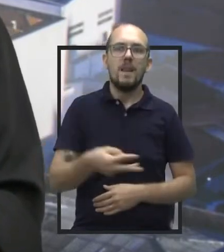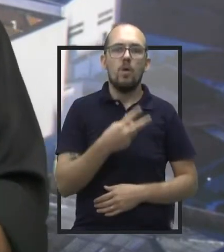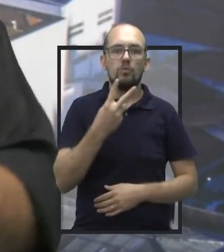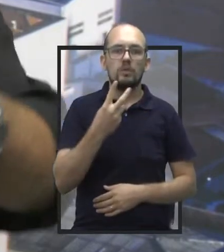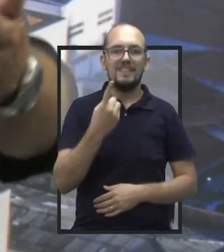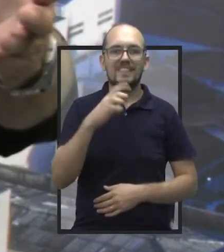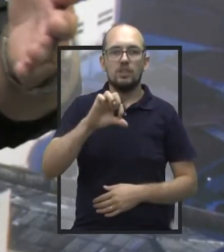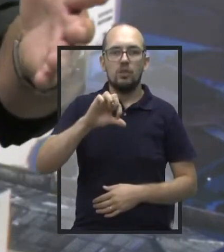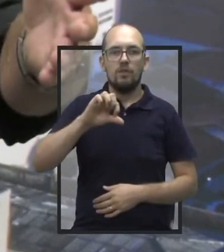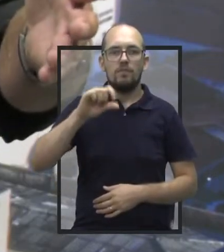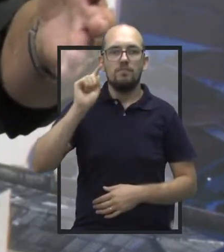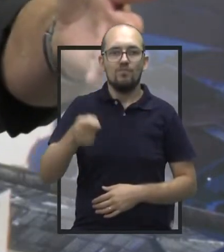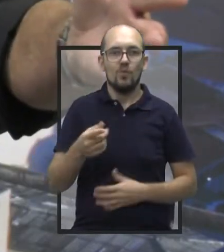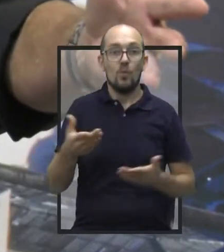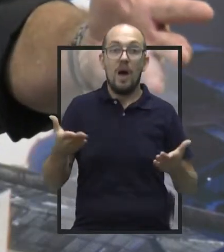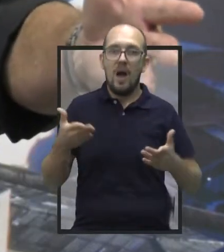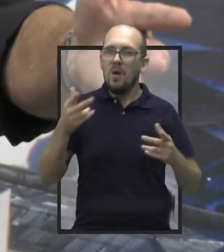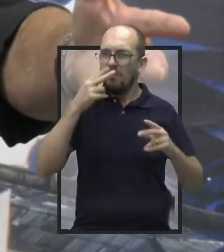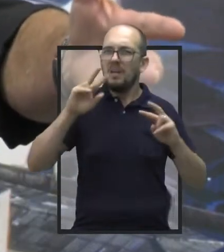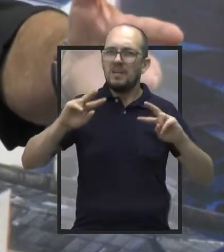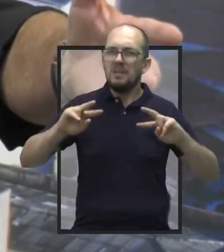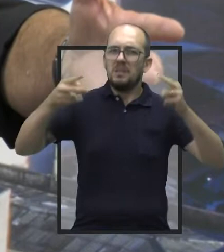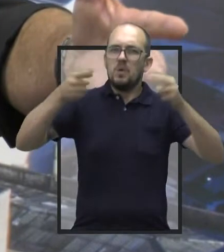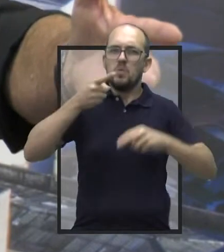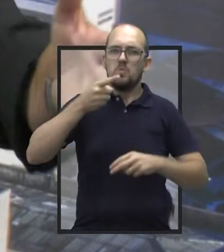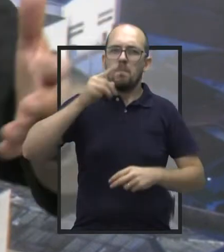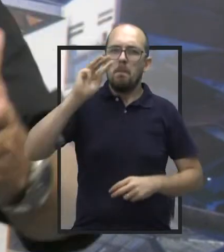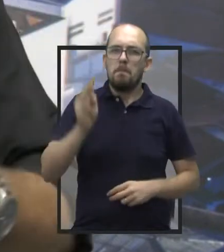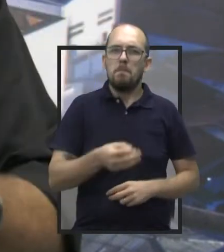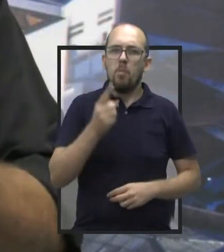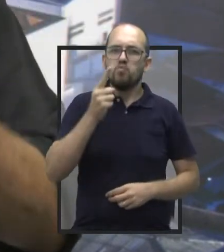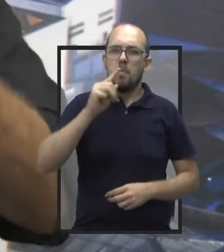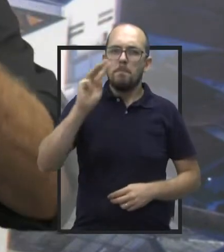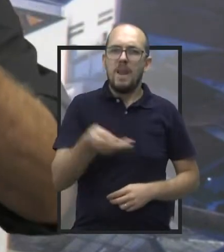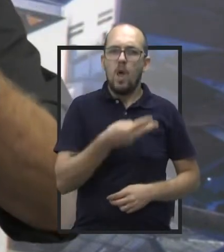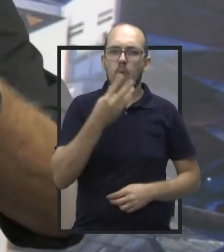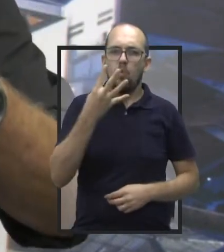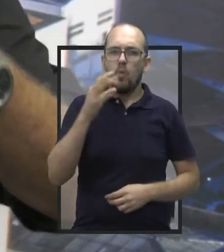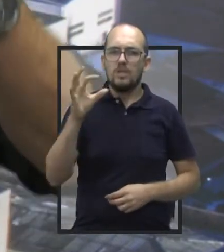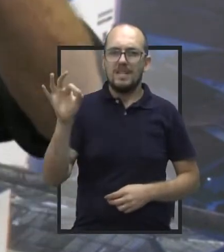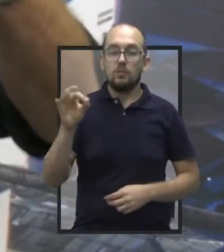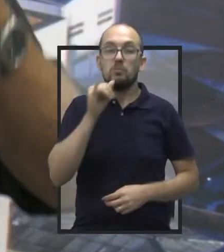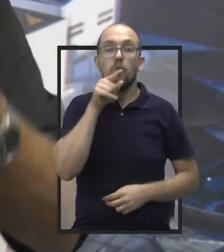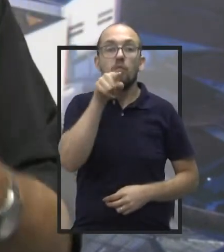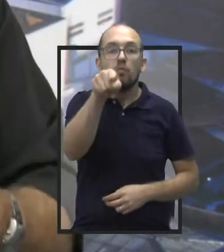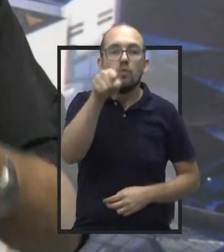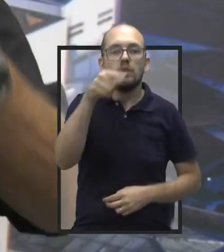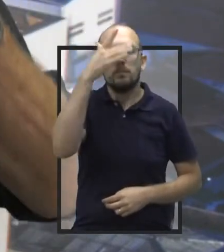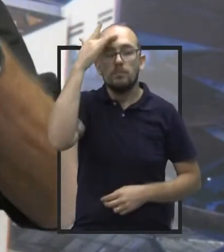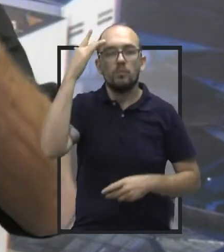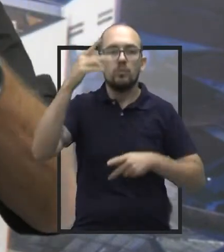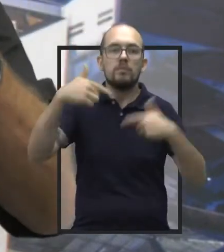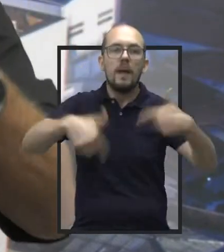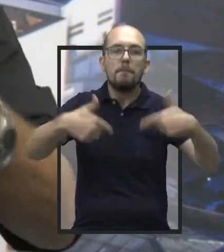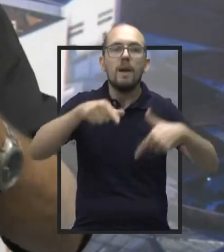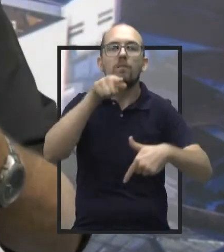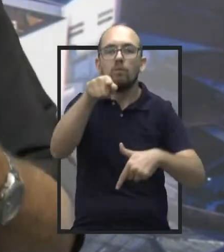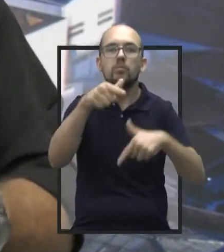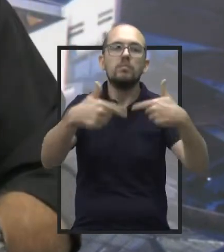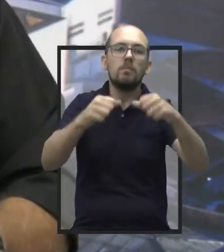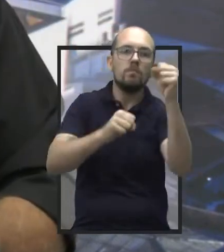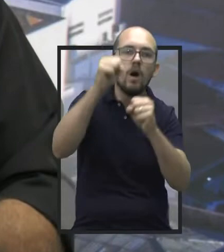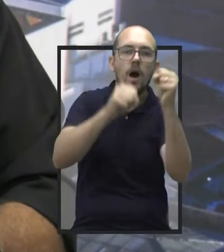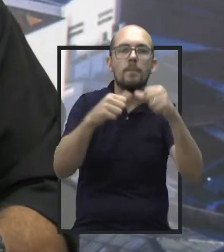com juros e correção que vai passar agora, praticamente é 1.400.000. Então, você operário, você trabalhador, que nós lutamos por